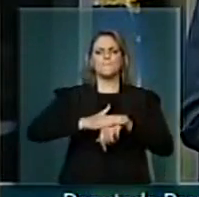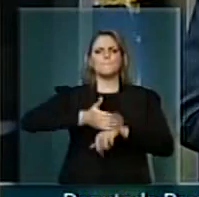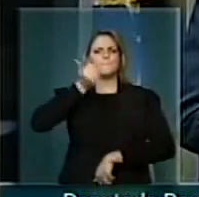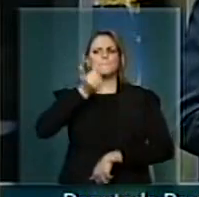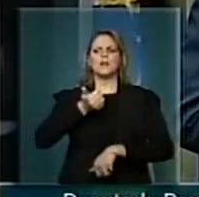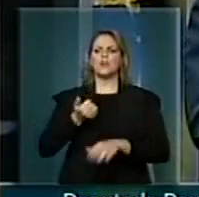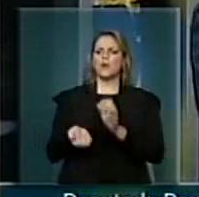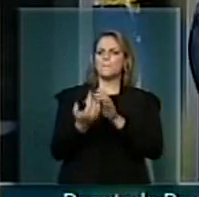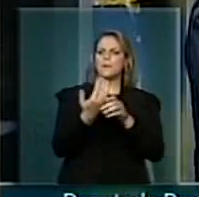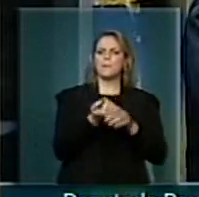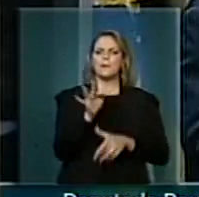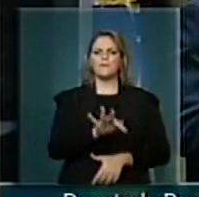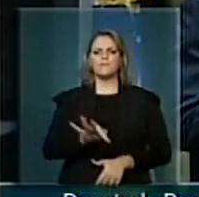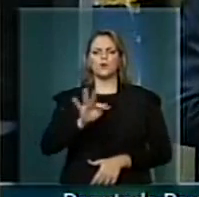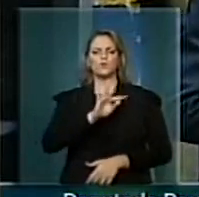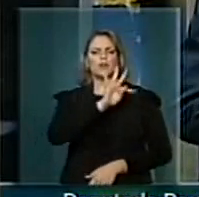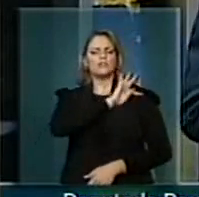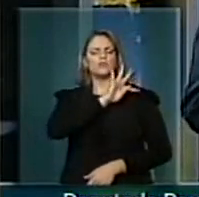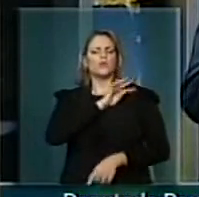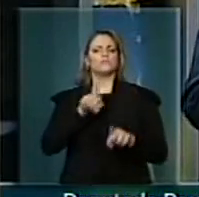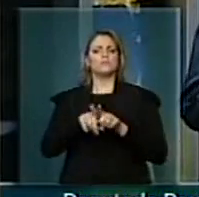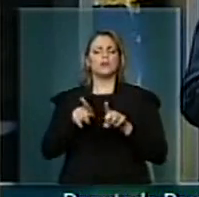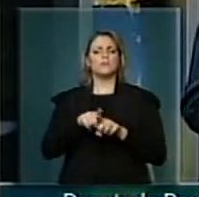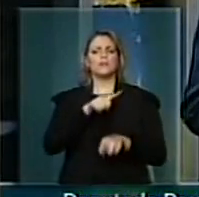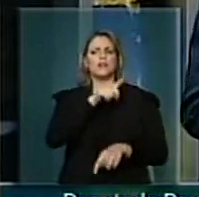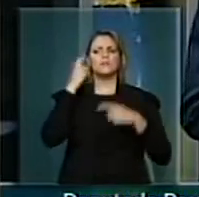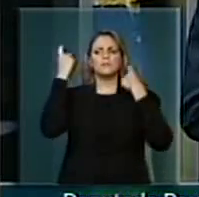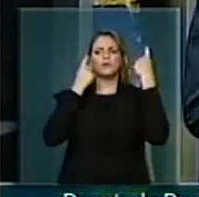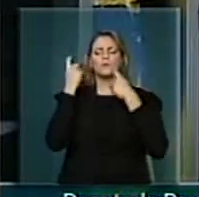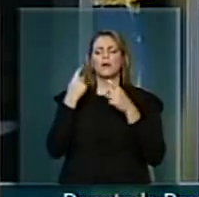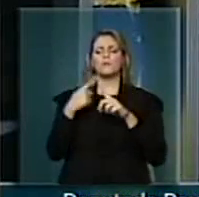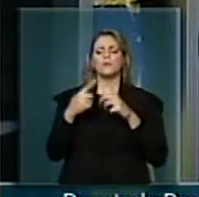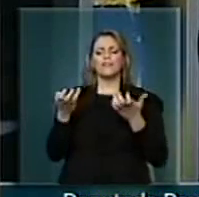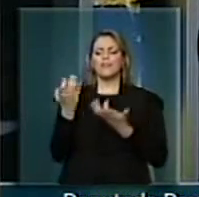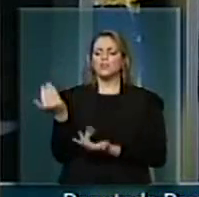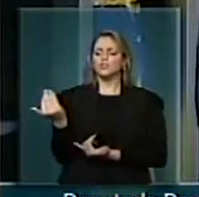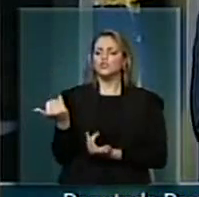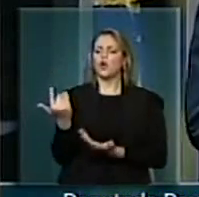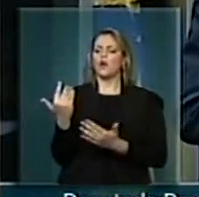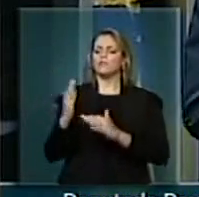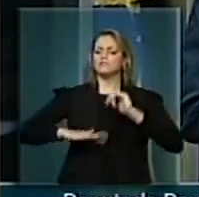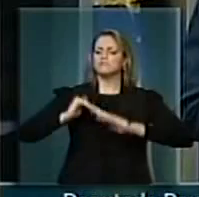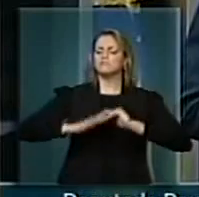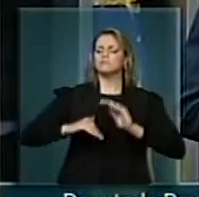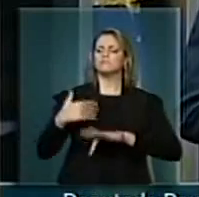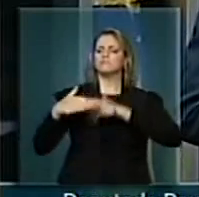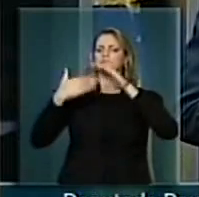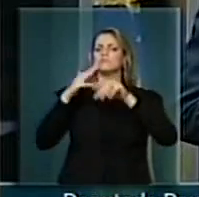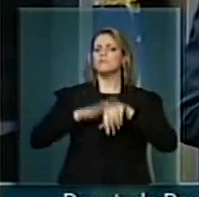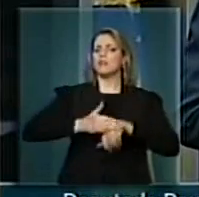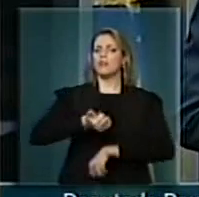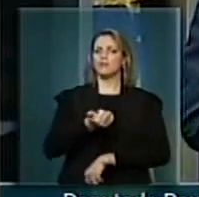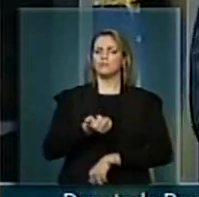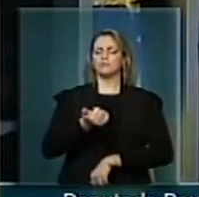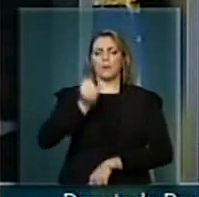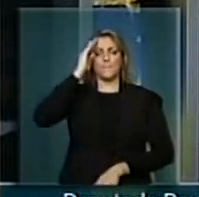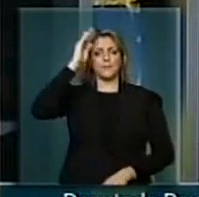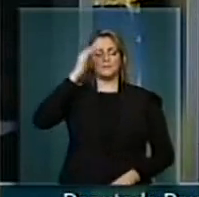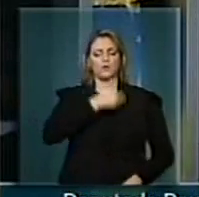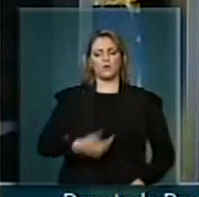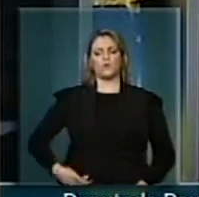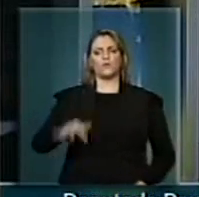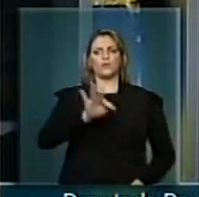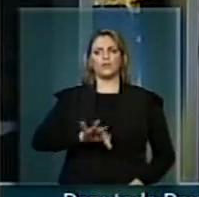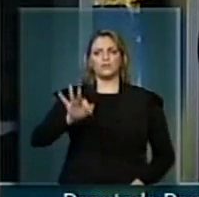tem para que nós possamos qualificar a população, nossa juventude, principalmente, nós gostaríamos que o governo federal,